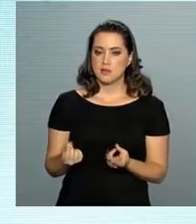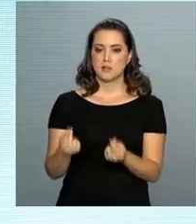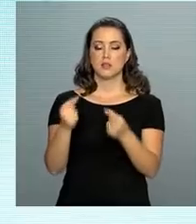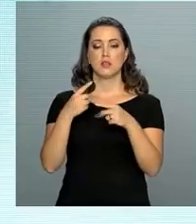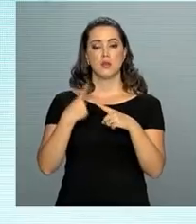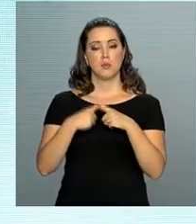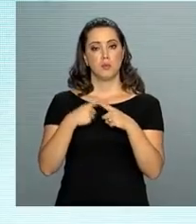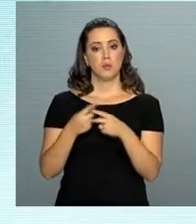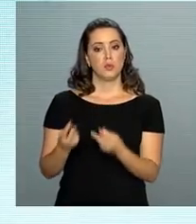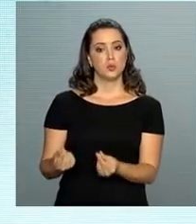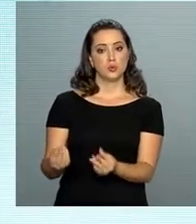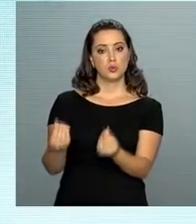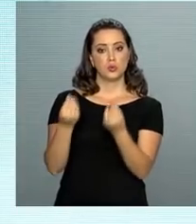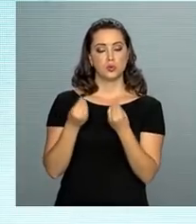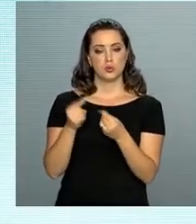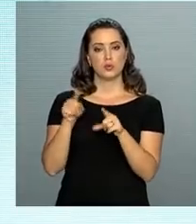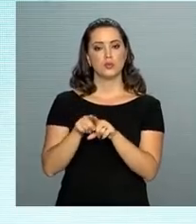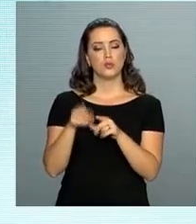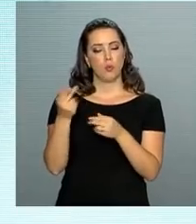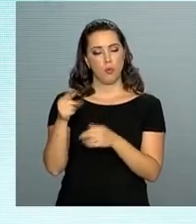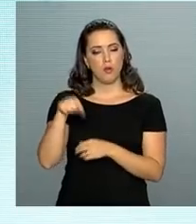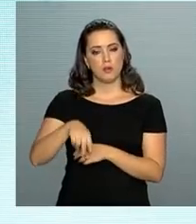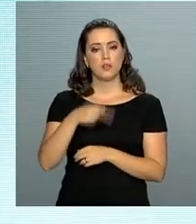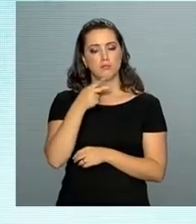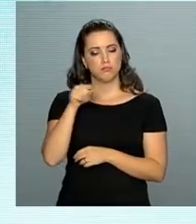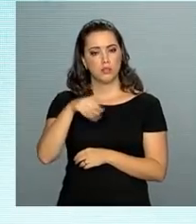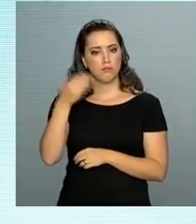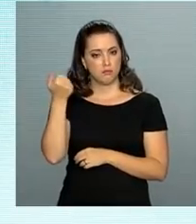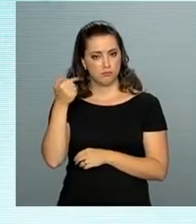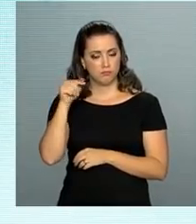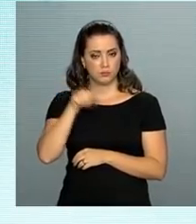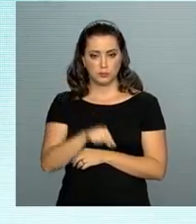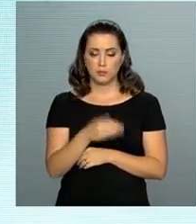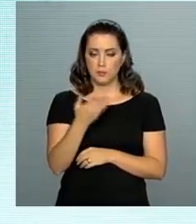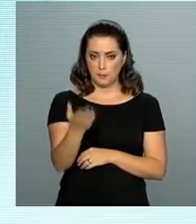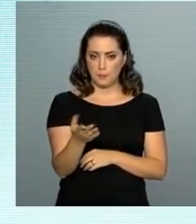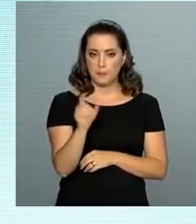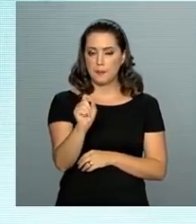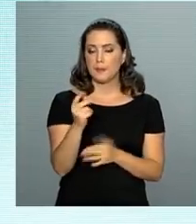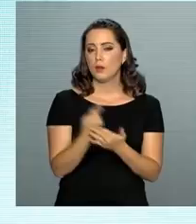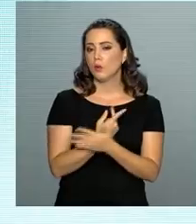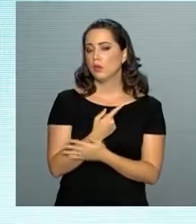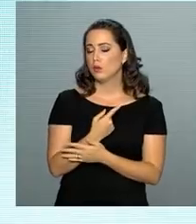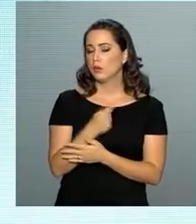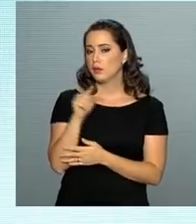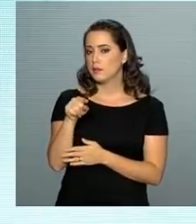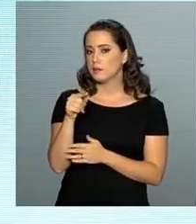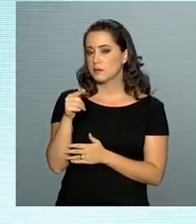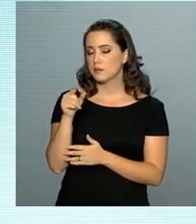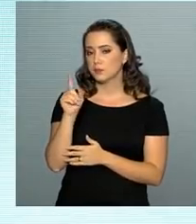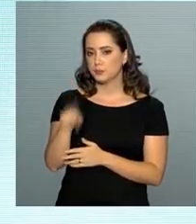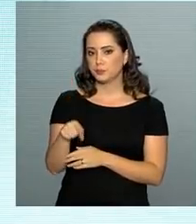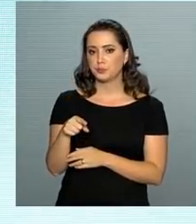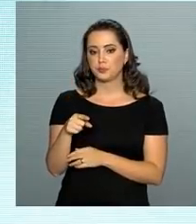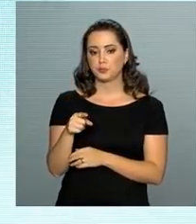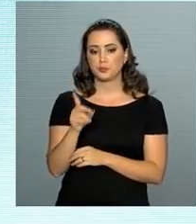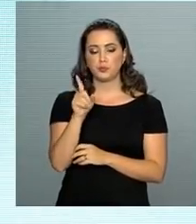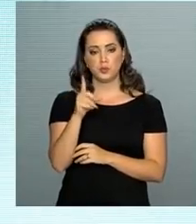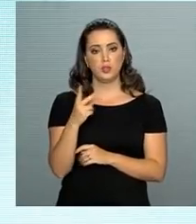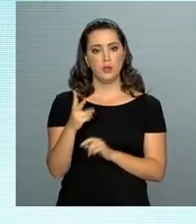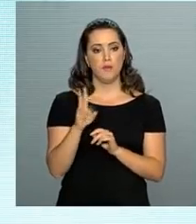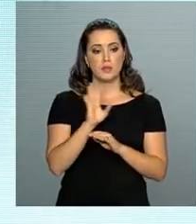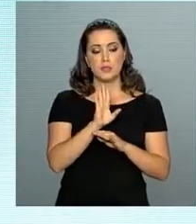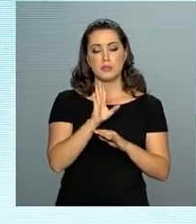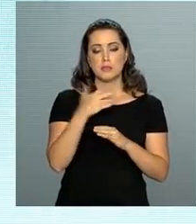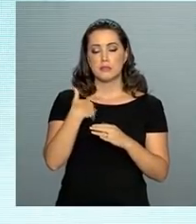porque trazendo investimentos, como aqui ficou ressaltado, você prestigia as duas forças